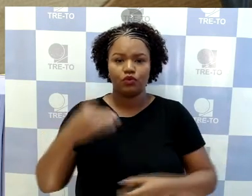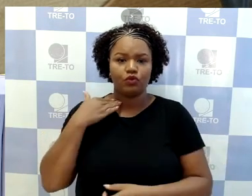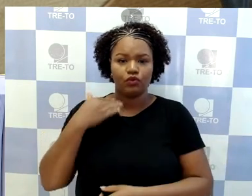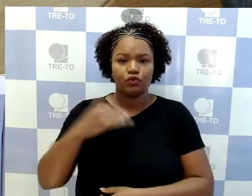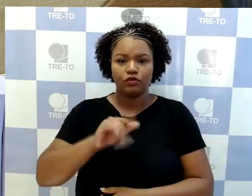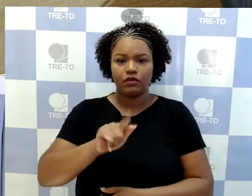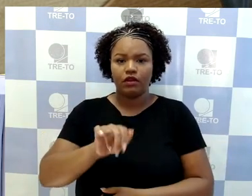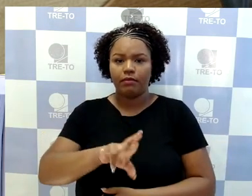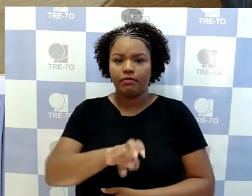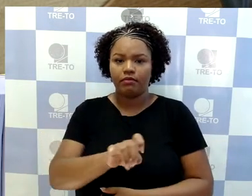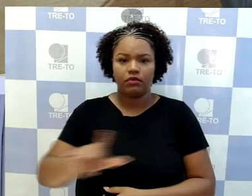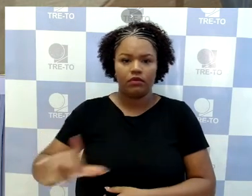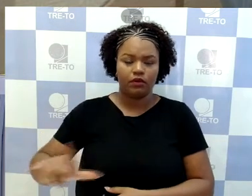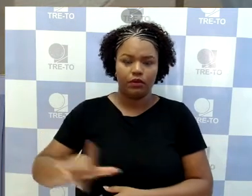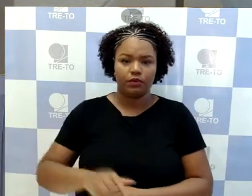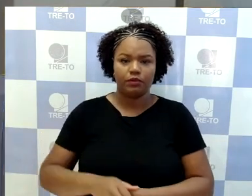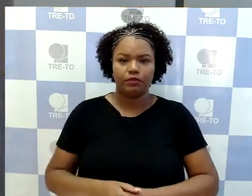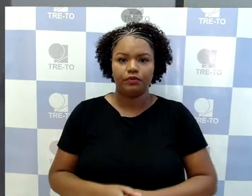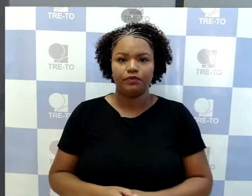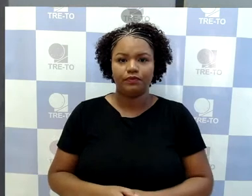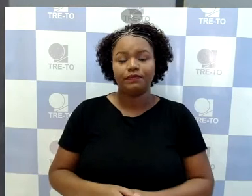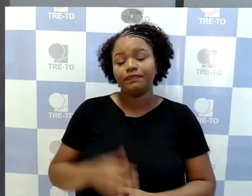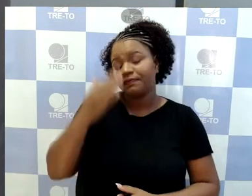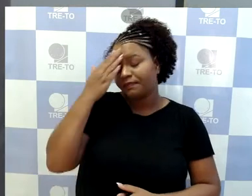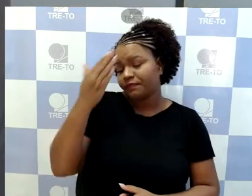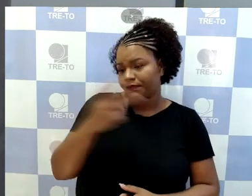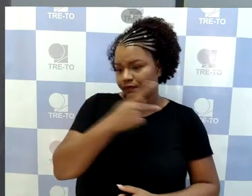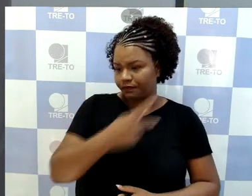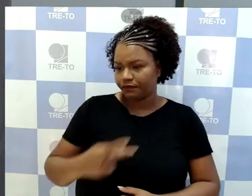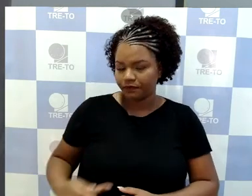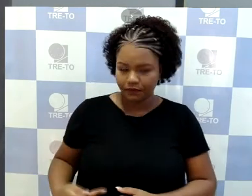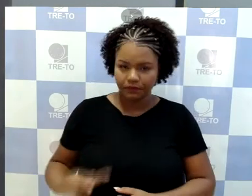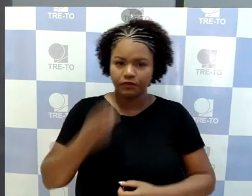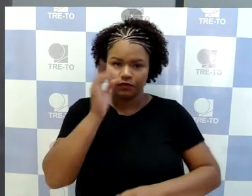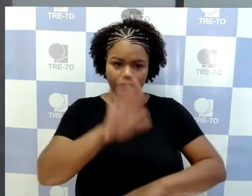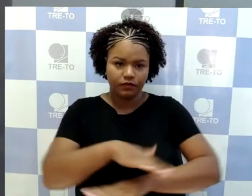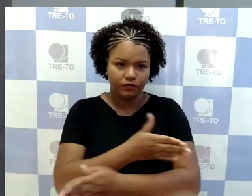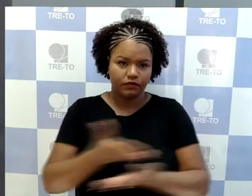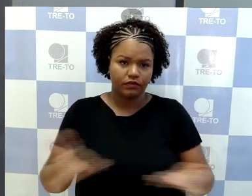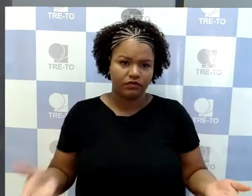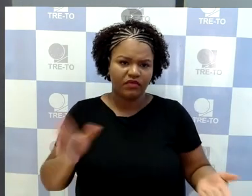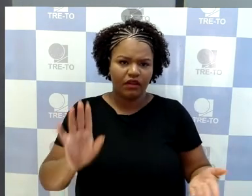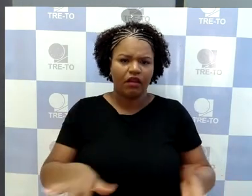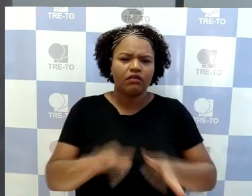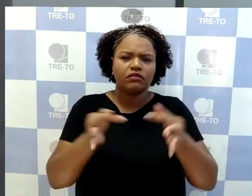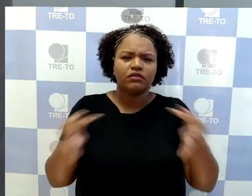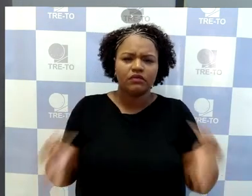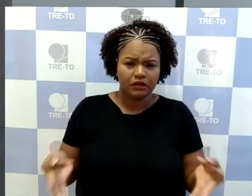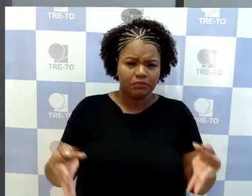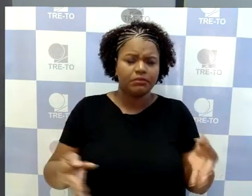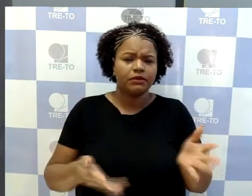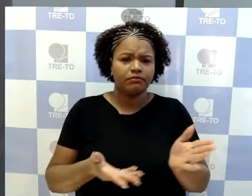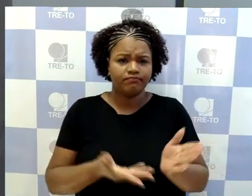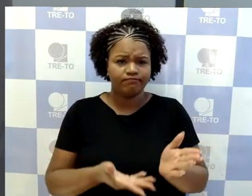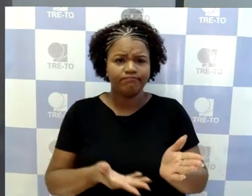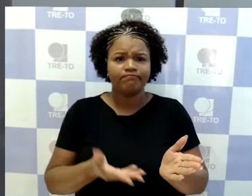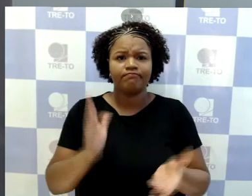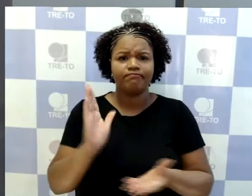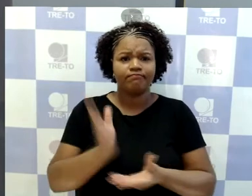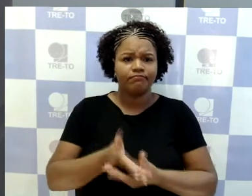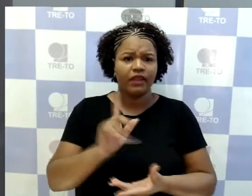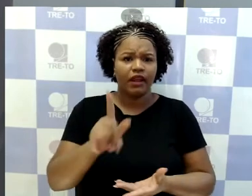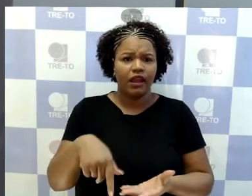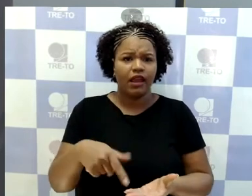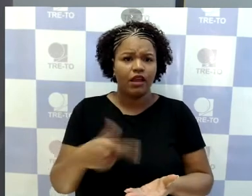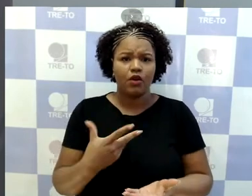Obrigado, senhor presidente. Boa tarde a todos. O caso é bastante singelo, o voto foi disponibilizado. Trata-se de desaprovação de